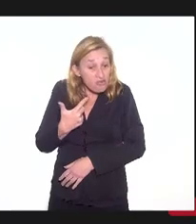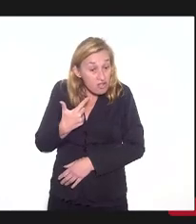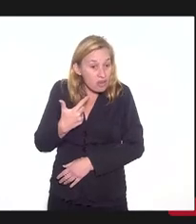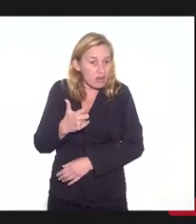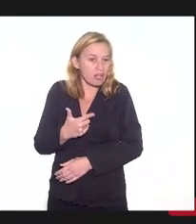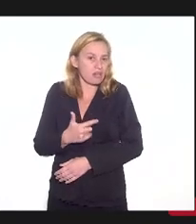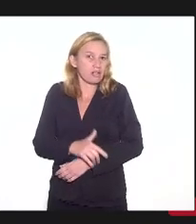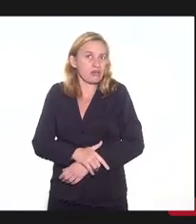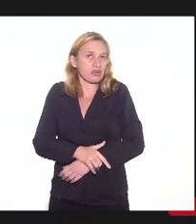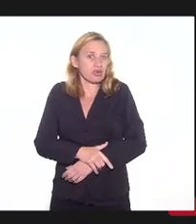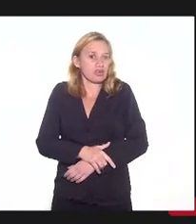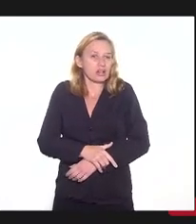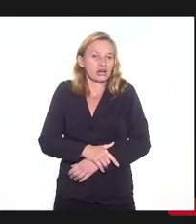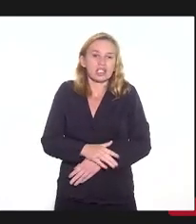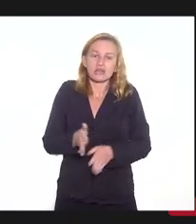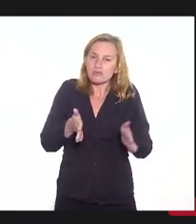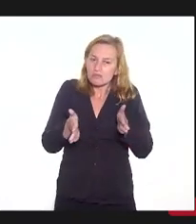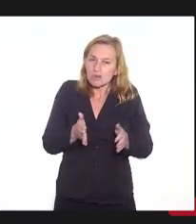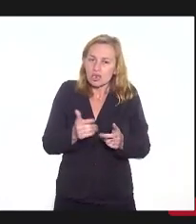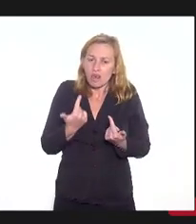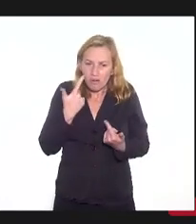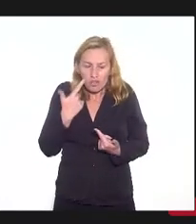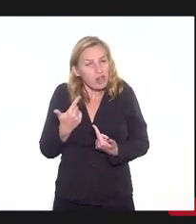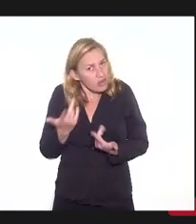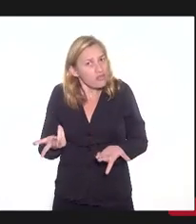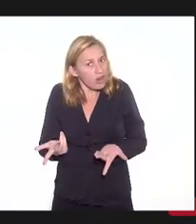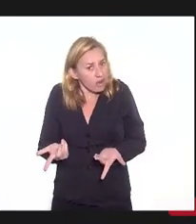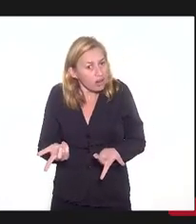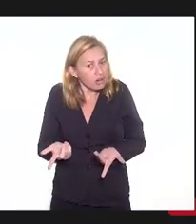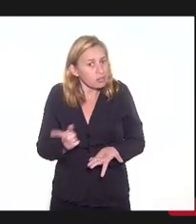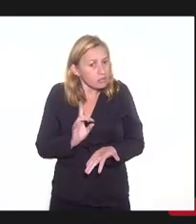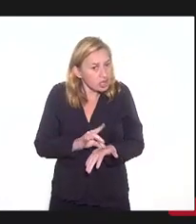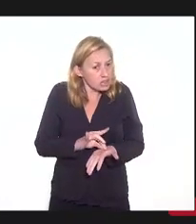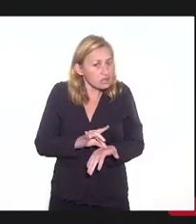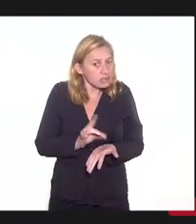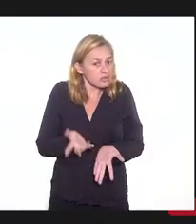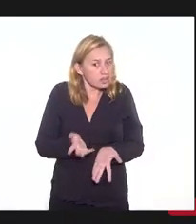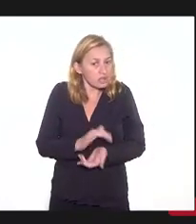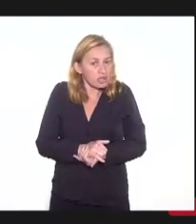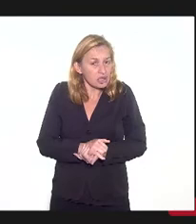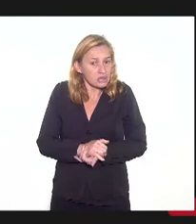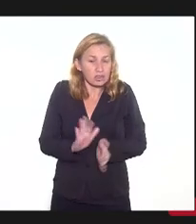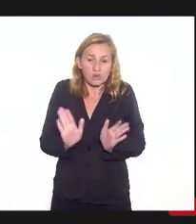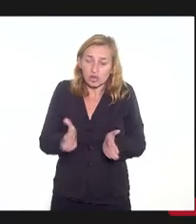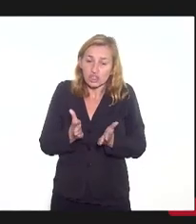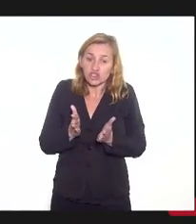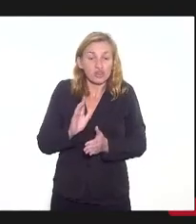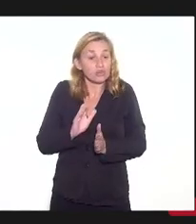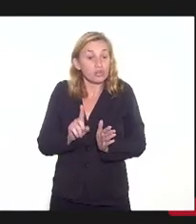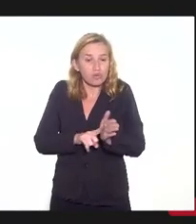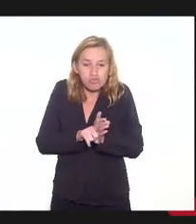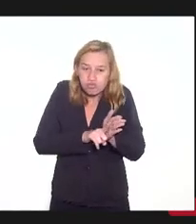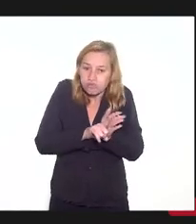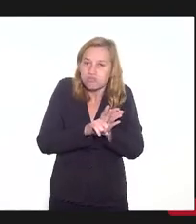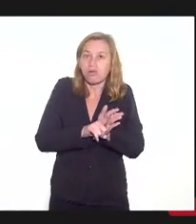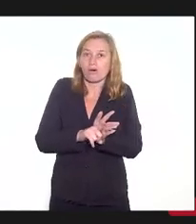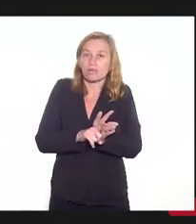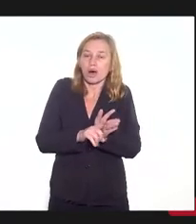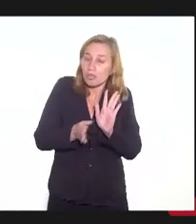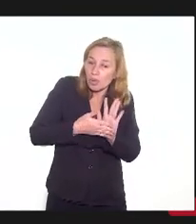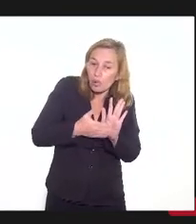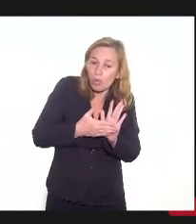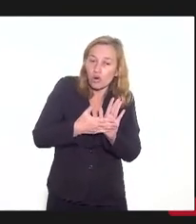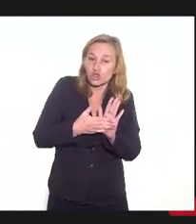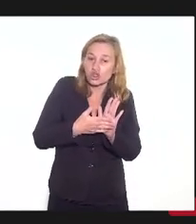se é que tem alguma previsão. Porque o que tem acontecido é que vem as propostas de incentivo à